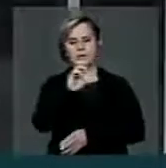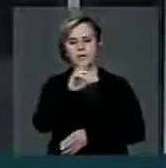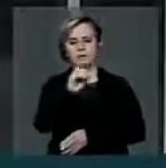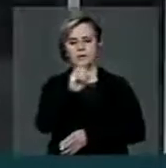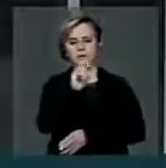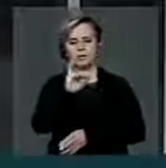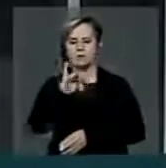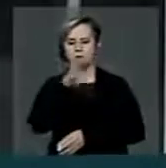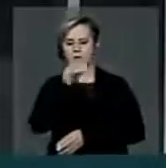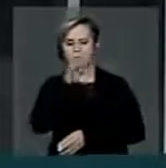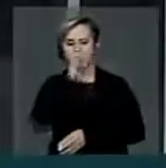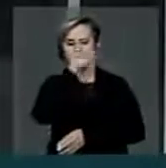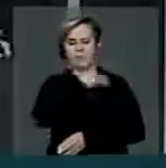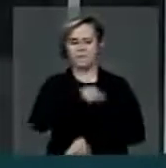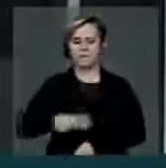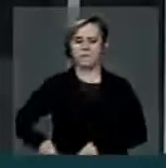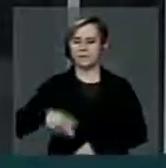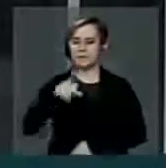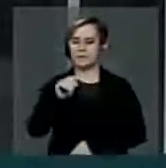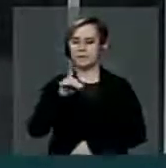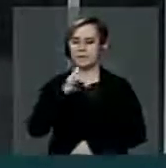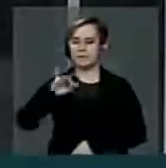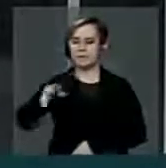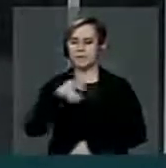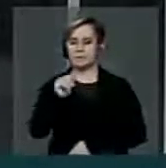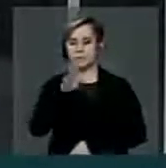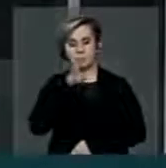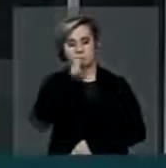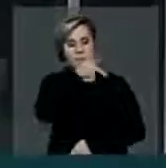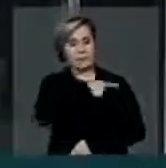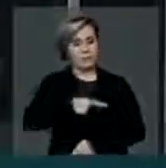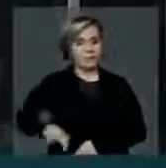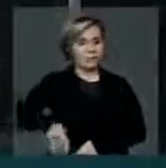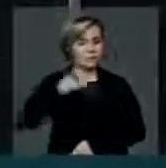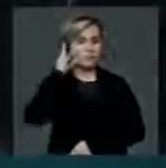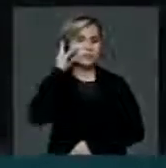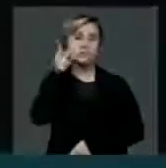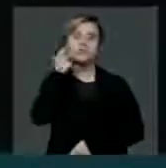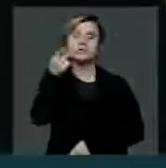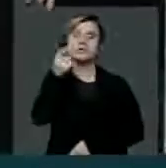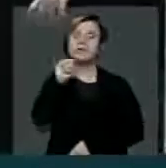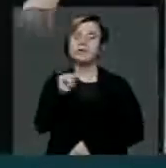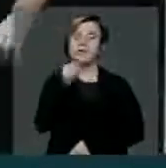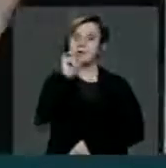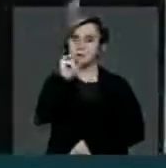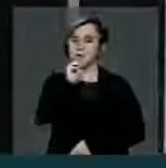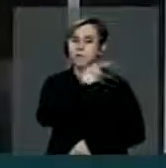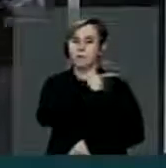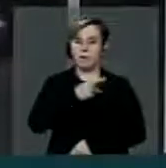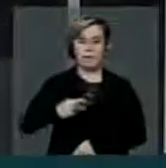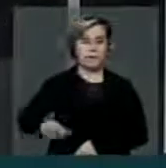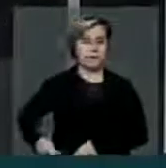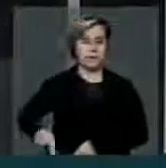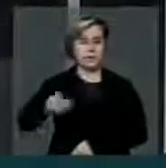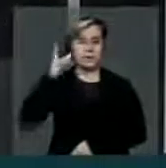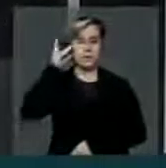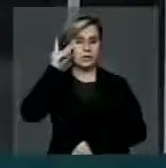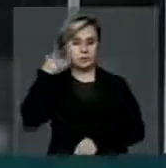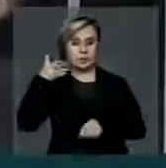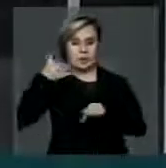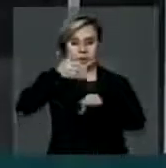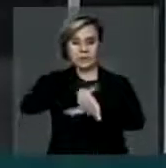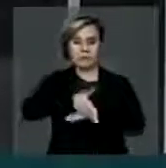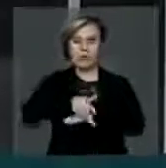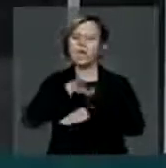ameaçando o ministro Padilha, e ameaçando a presidenta Dilma, dizendo que se a presidência, a presidenta Dilma interferir,